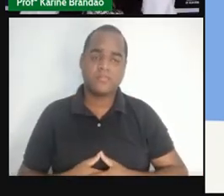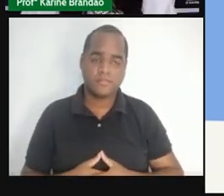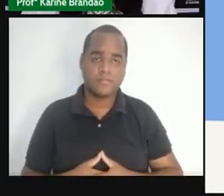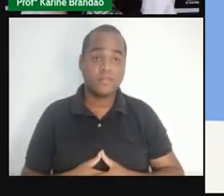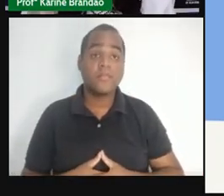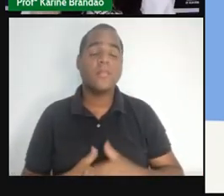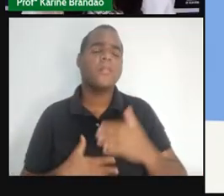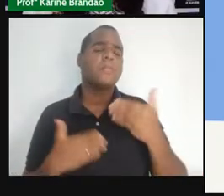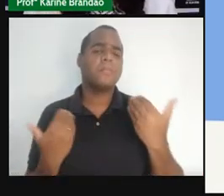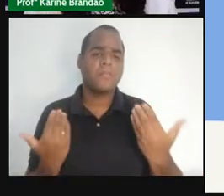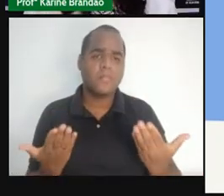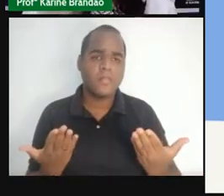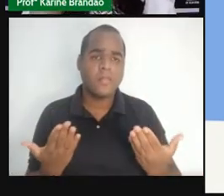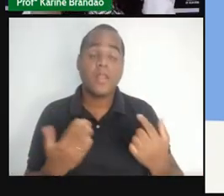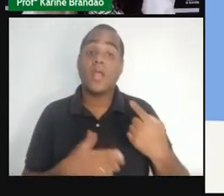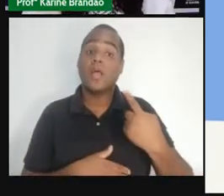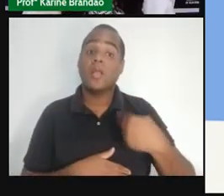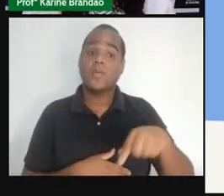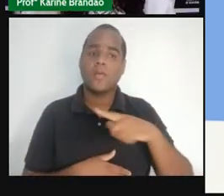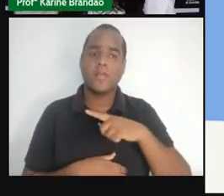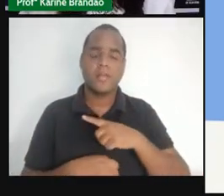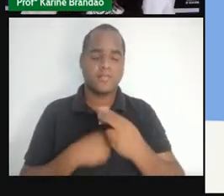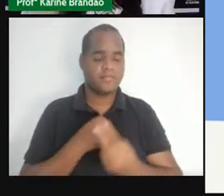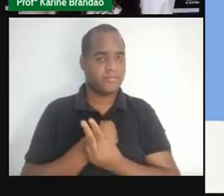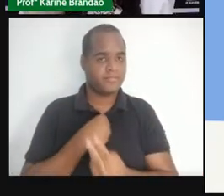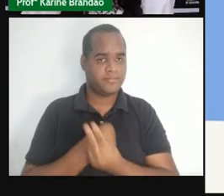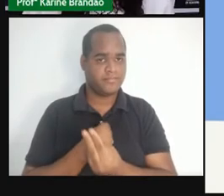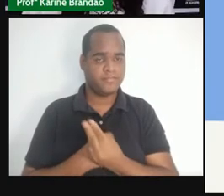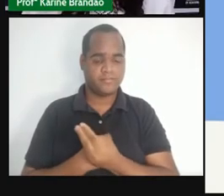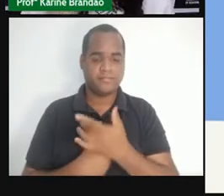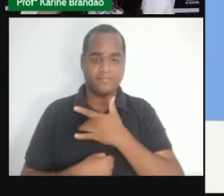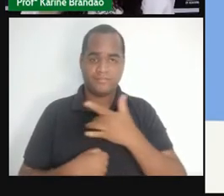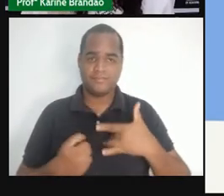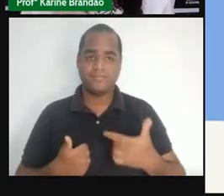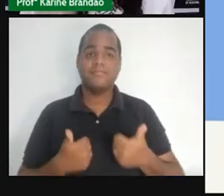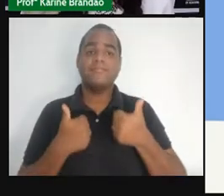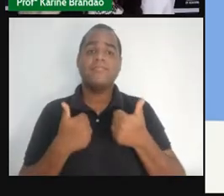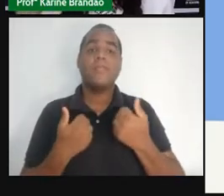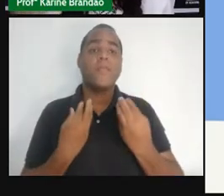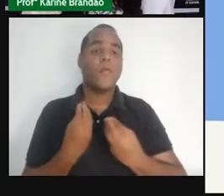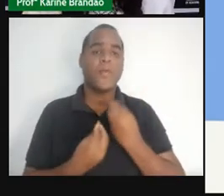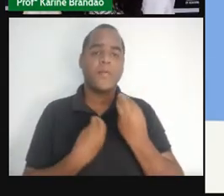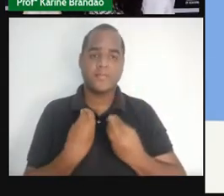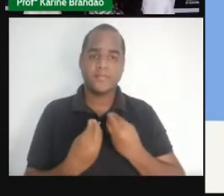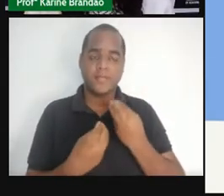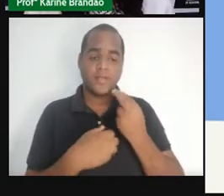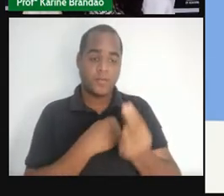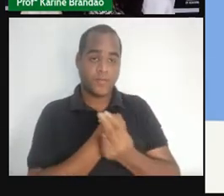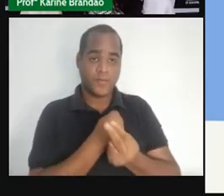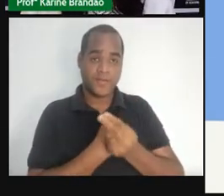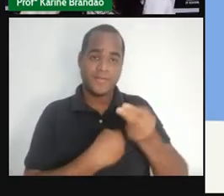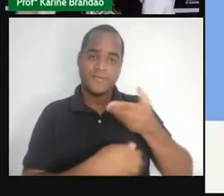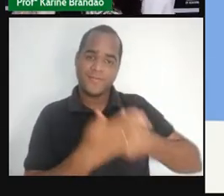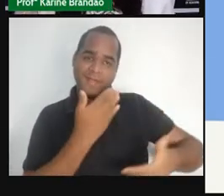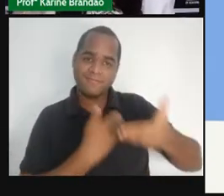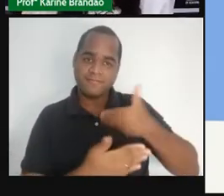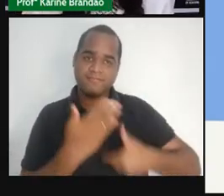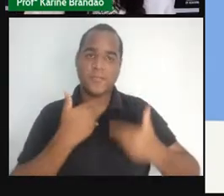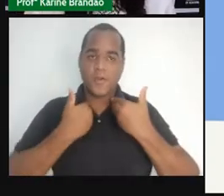certo? Então, para que a gente possa se prevenir, para que a gente possa cuidar do nosso corpo, inclusive cuidar do outro que está